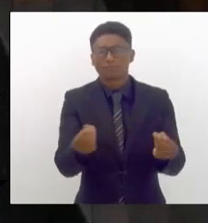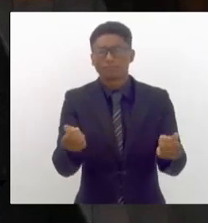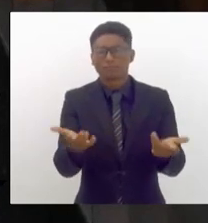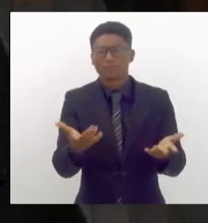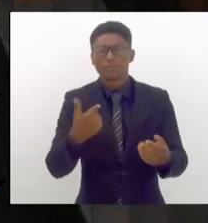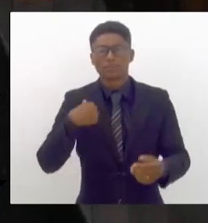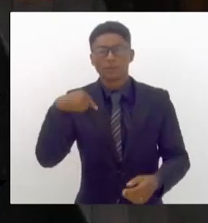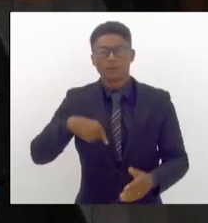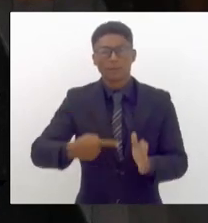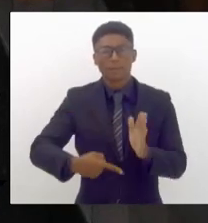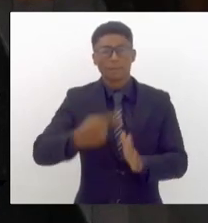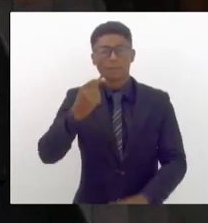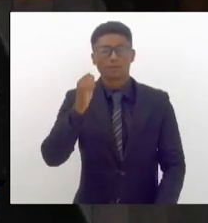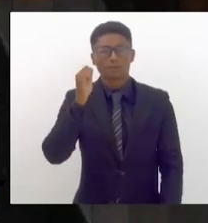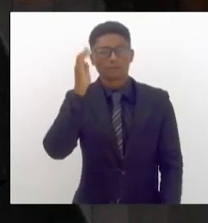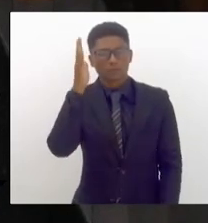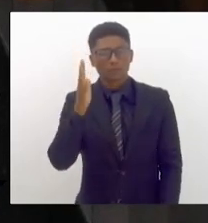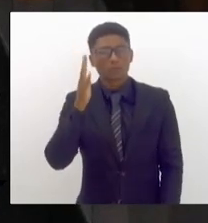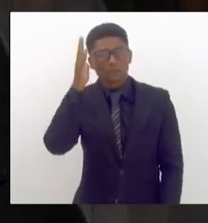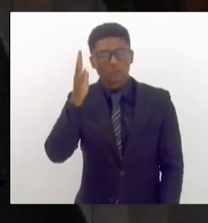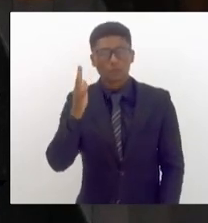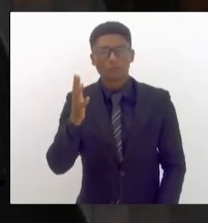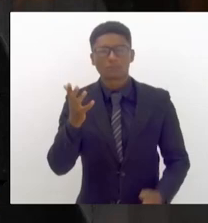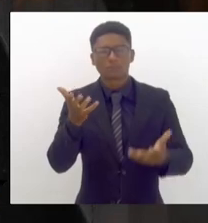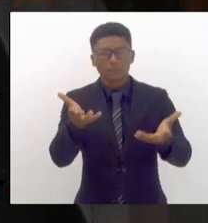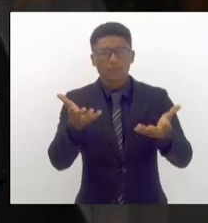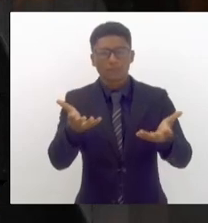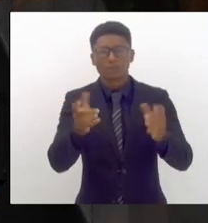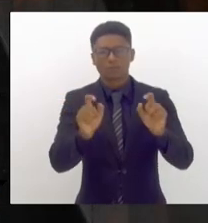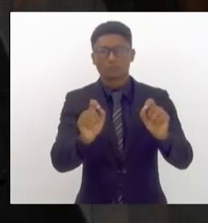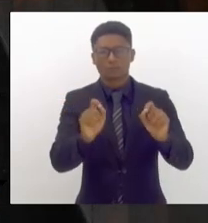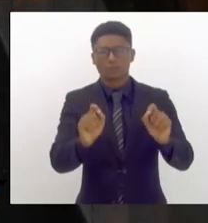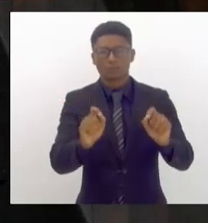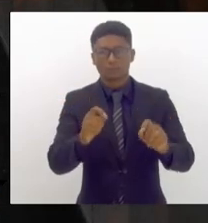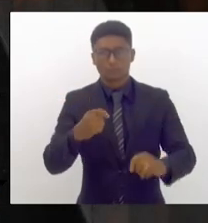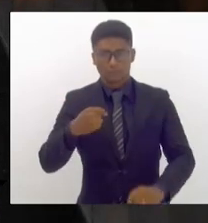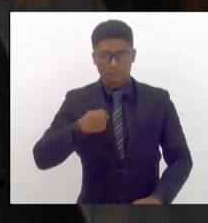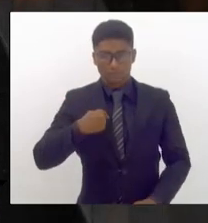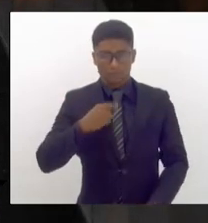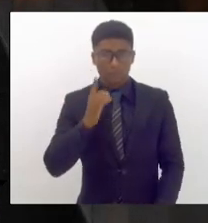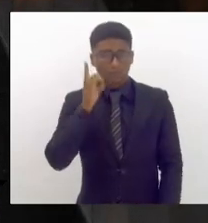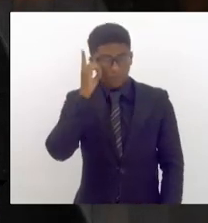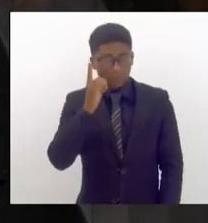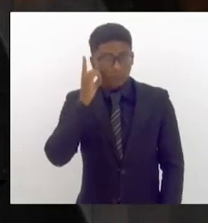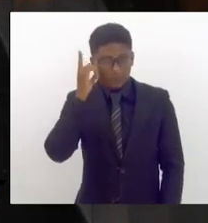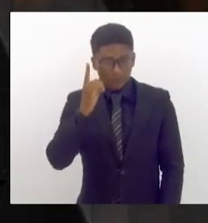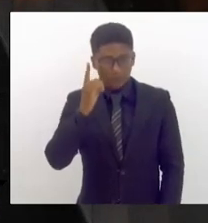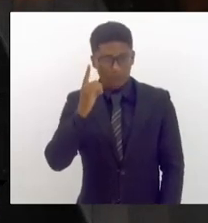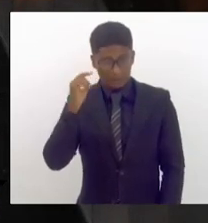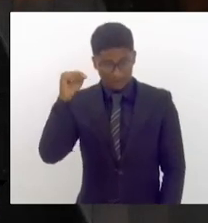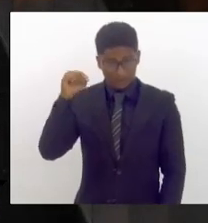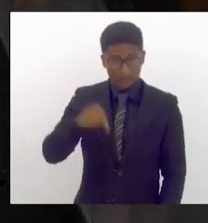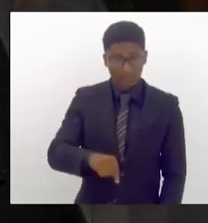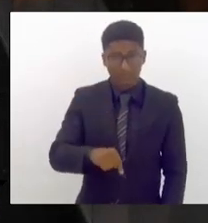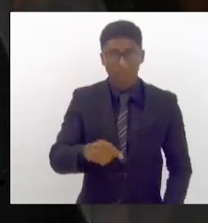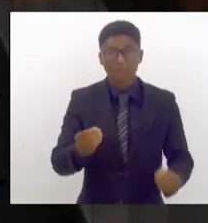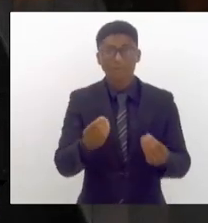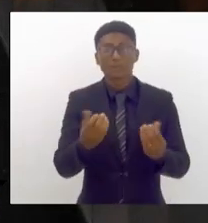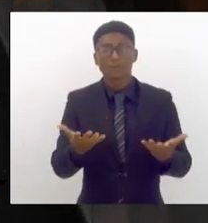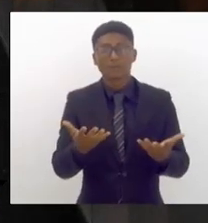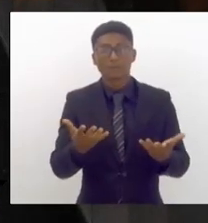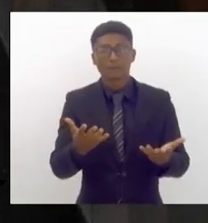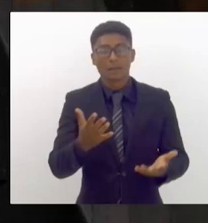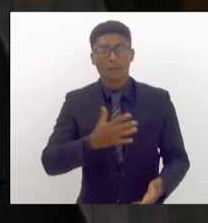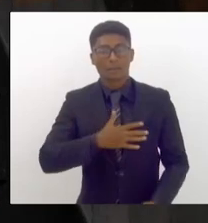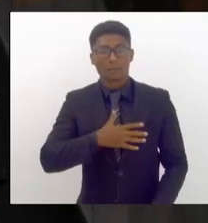fala, eu quero dedicar esse meu mandato, nosso mandato, ao meu filho,